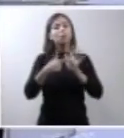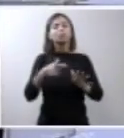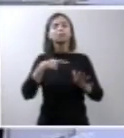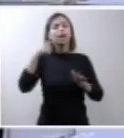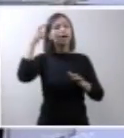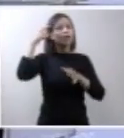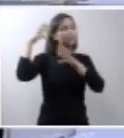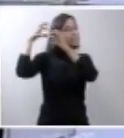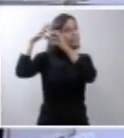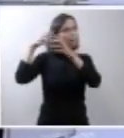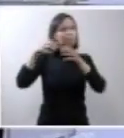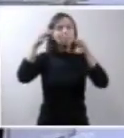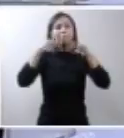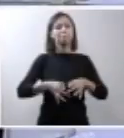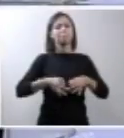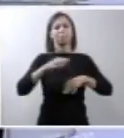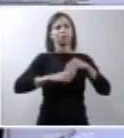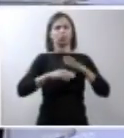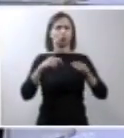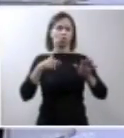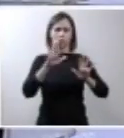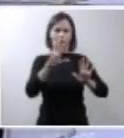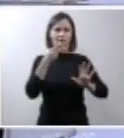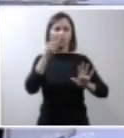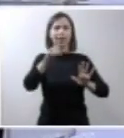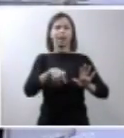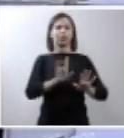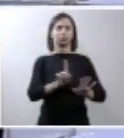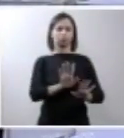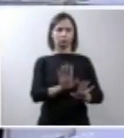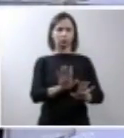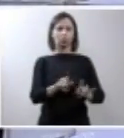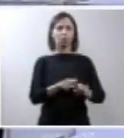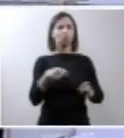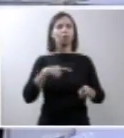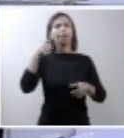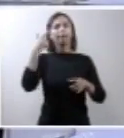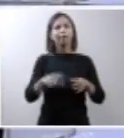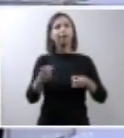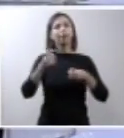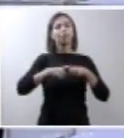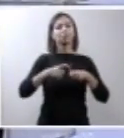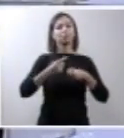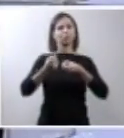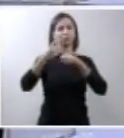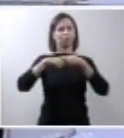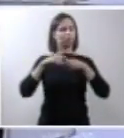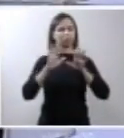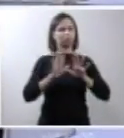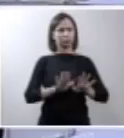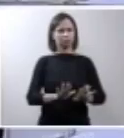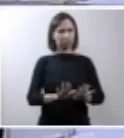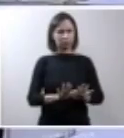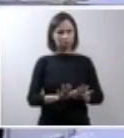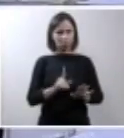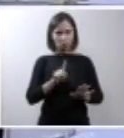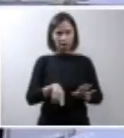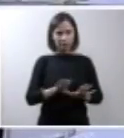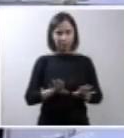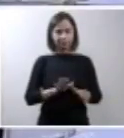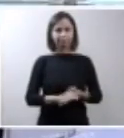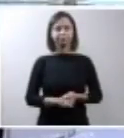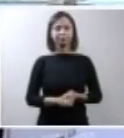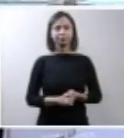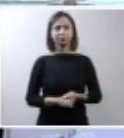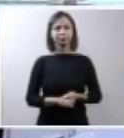não é isso que estamos querendo dizer não vamos refazer aqui o órgão como ele deveria ter sido formado na